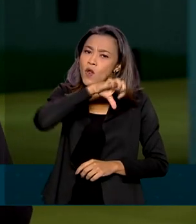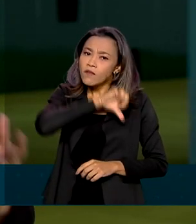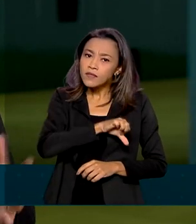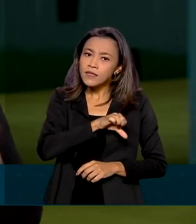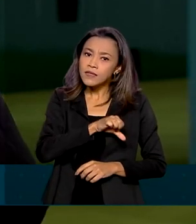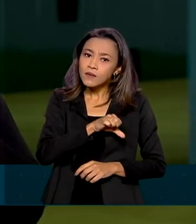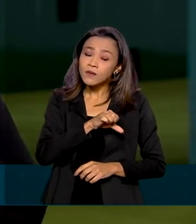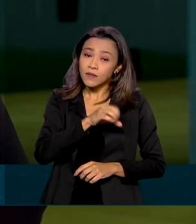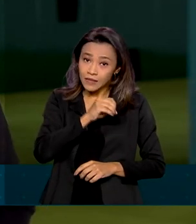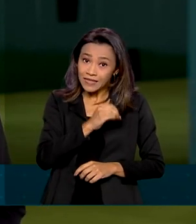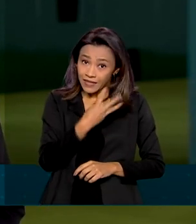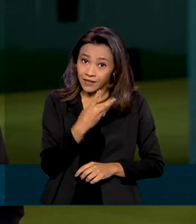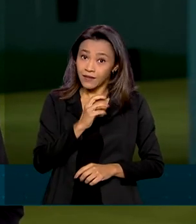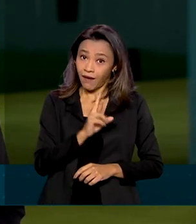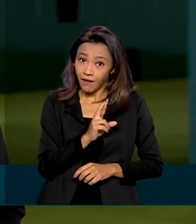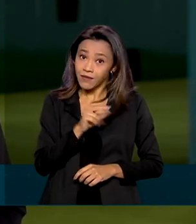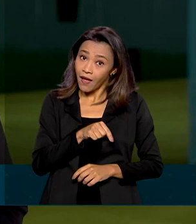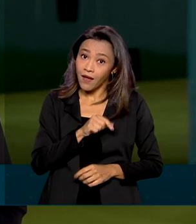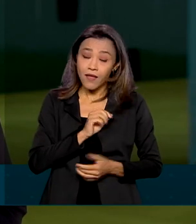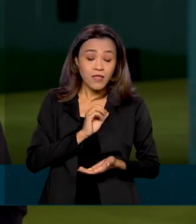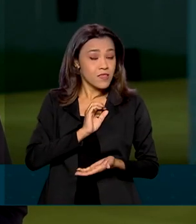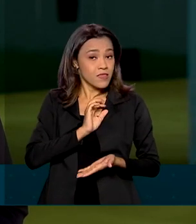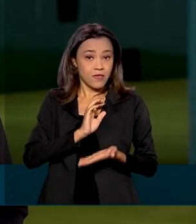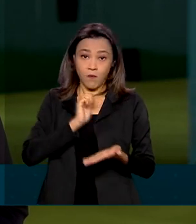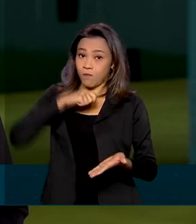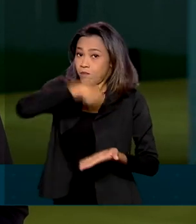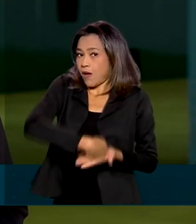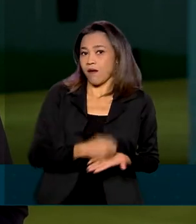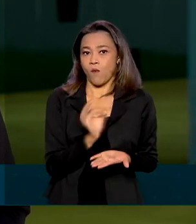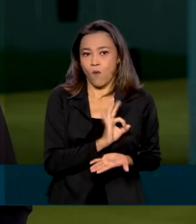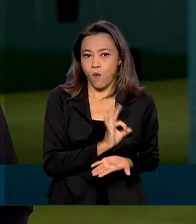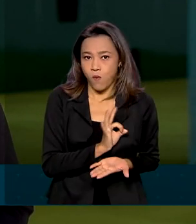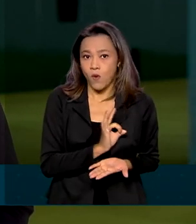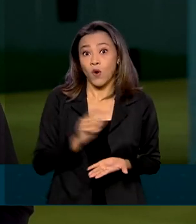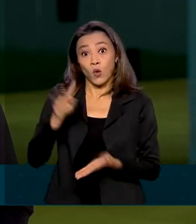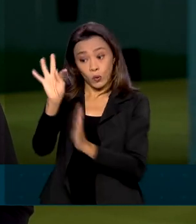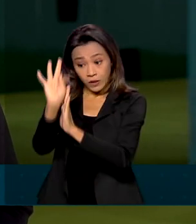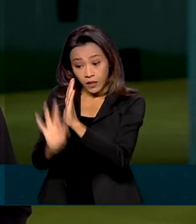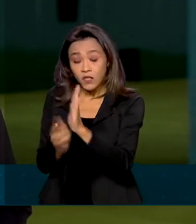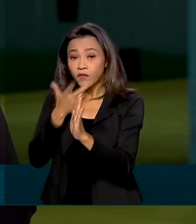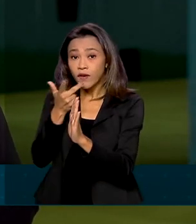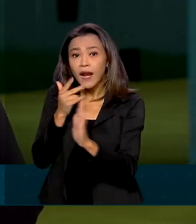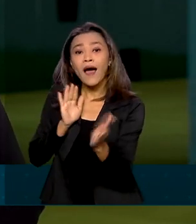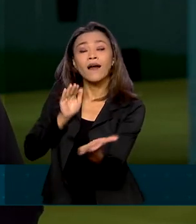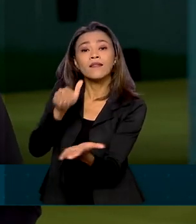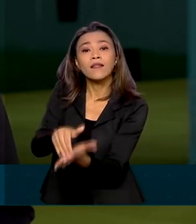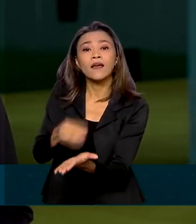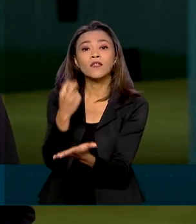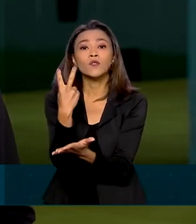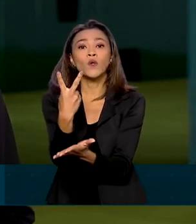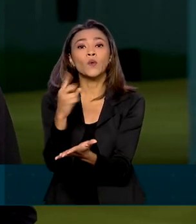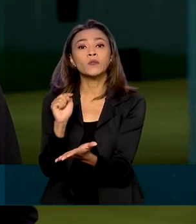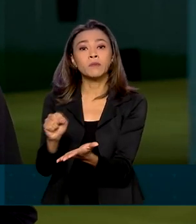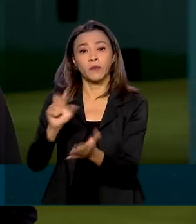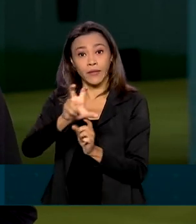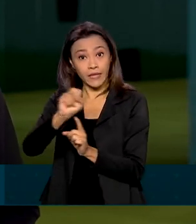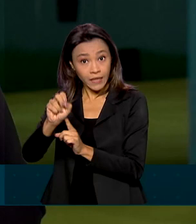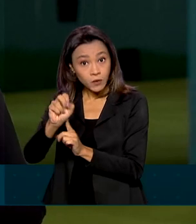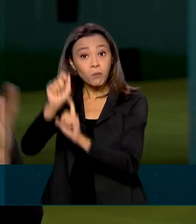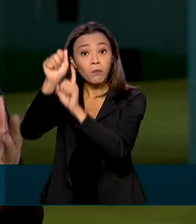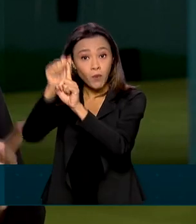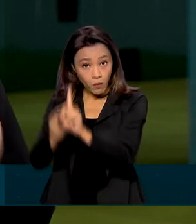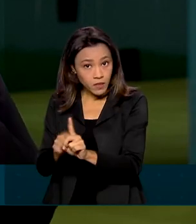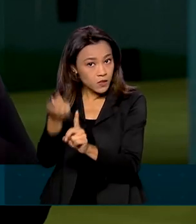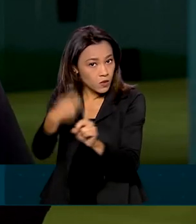por mês é considerado isento. O texto propõe a isenção para quem recebe até R$ 2.500 por mês.